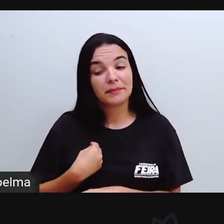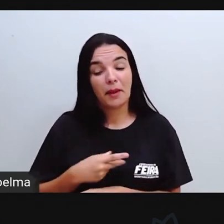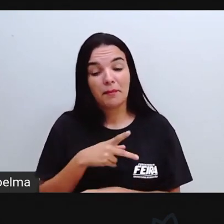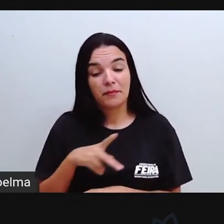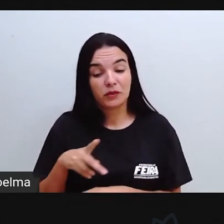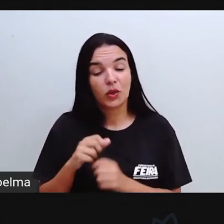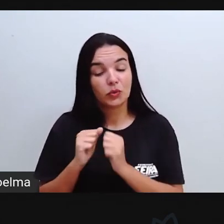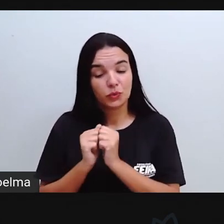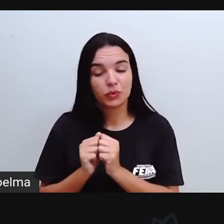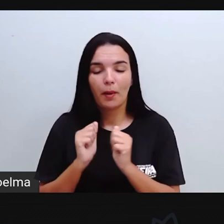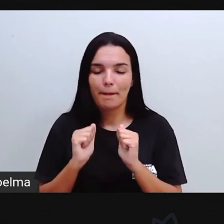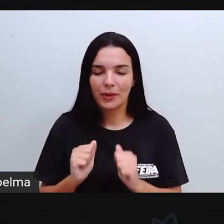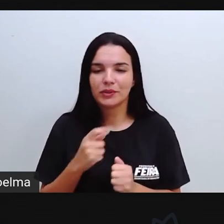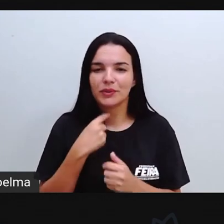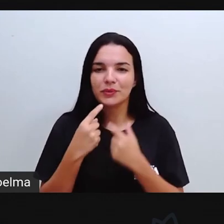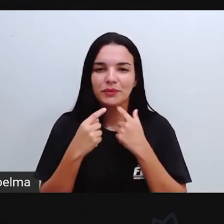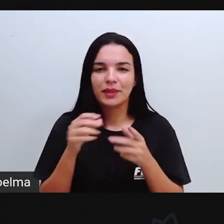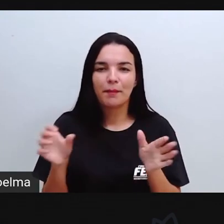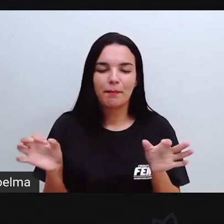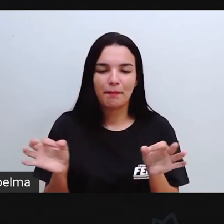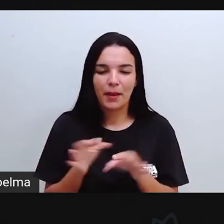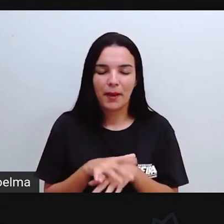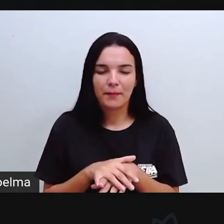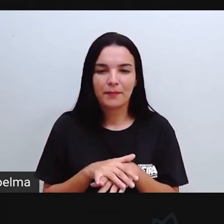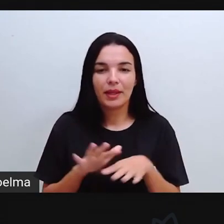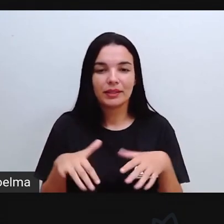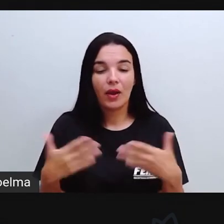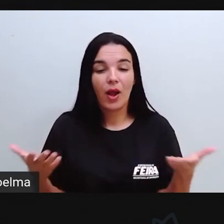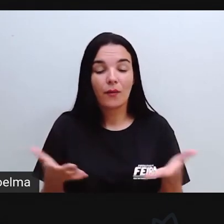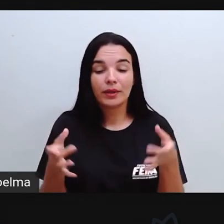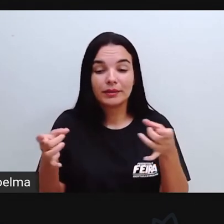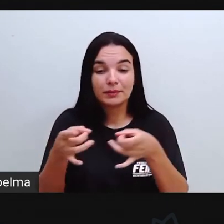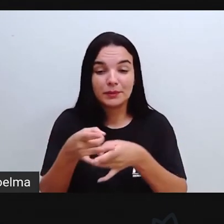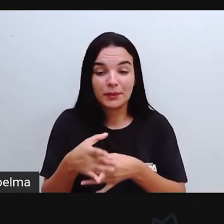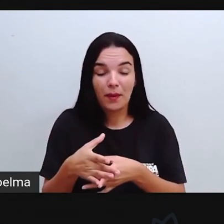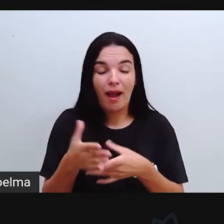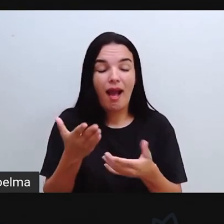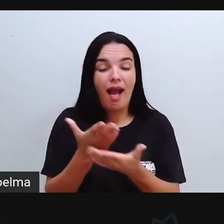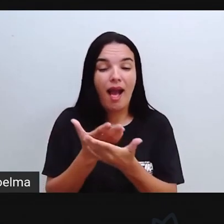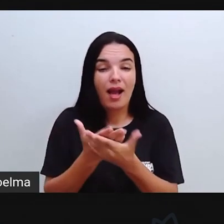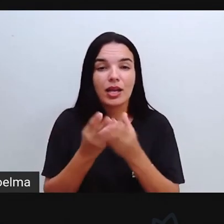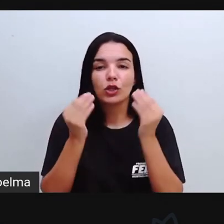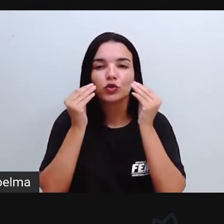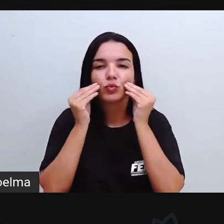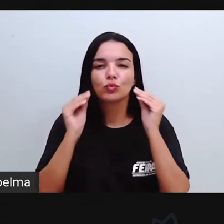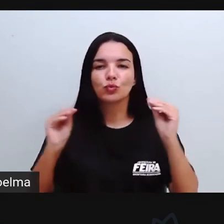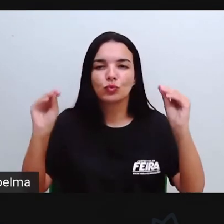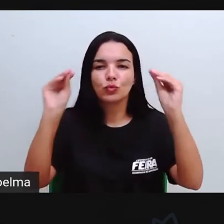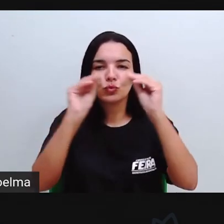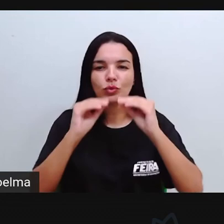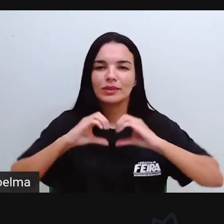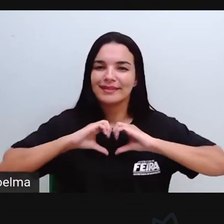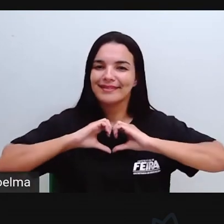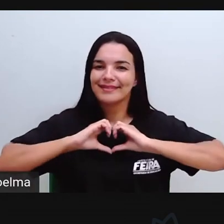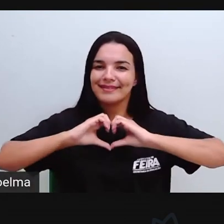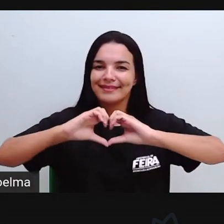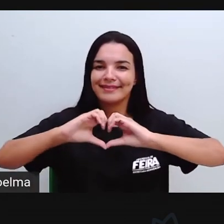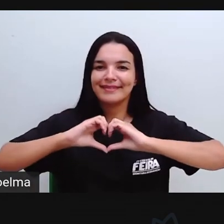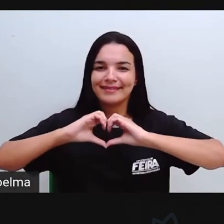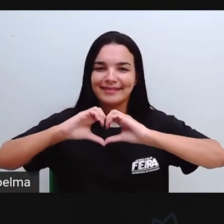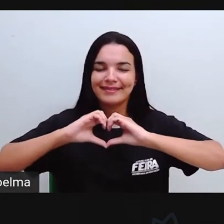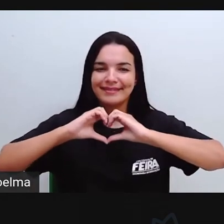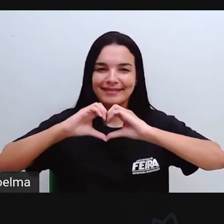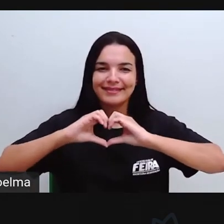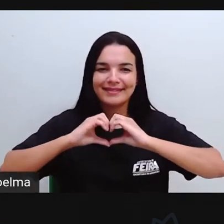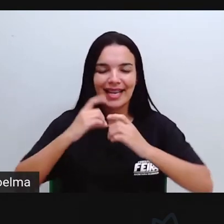professores de vocês. Certinho? Bom, gente, a gente vai ficando por aqui. Um beijo enorme no coração de cada um de